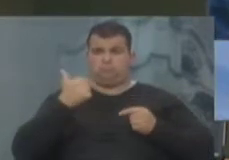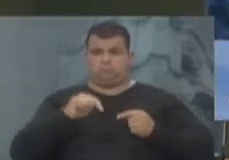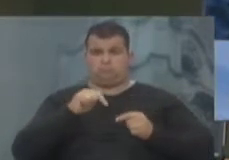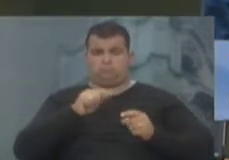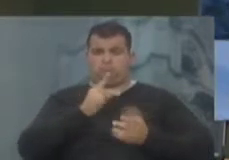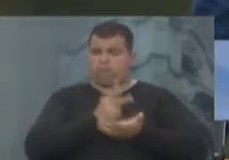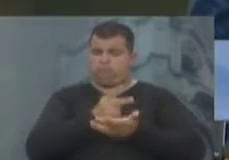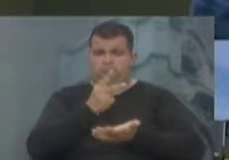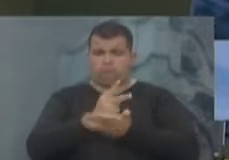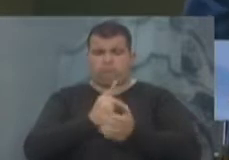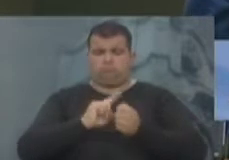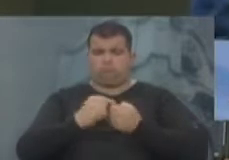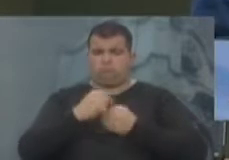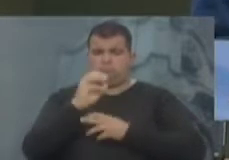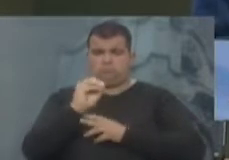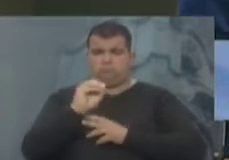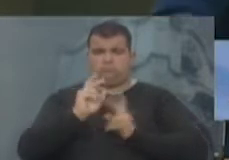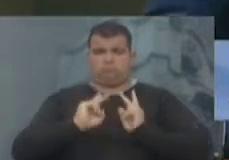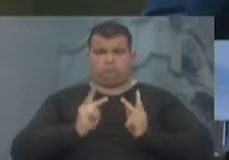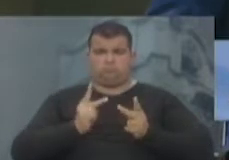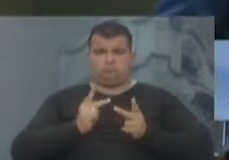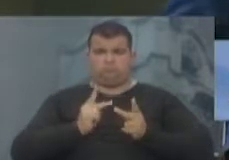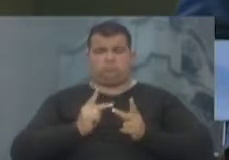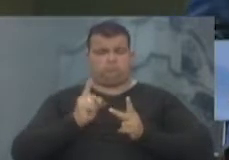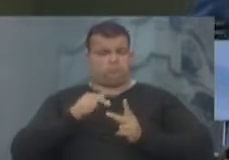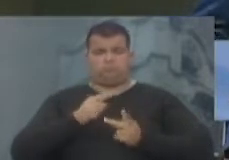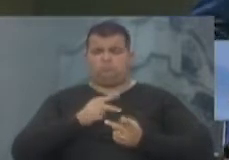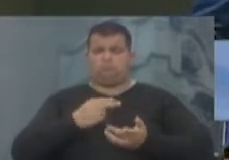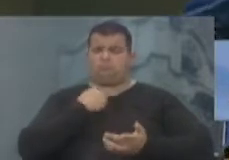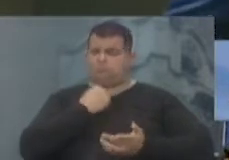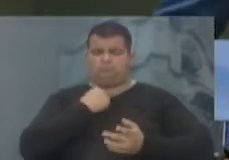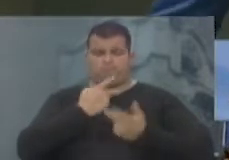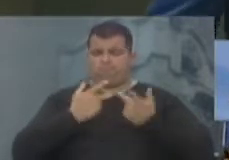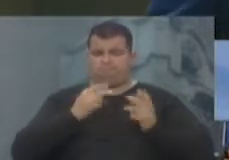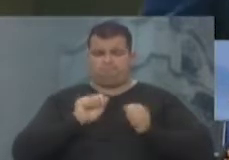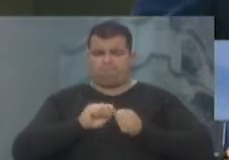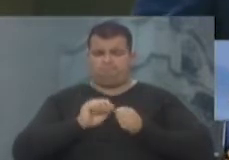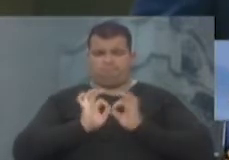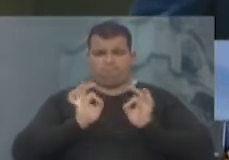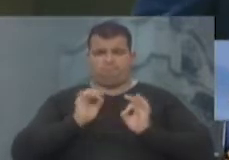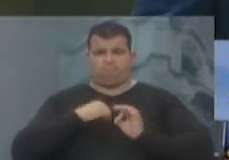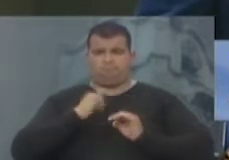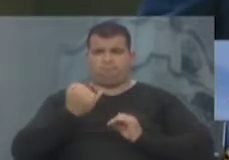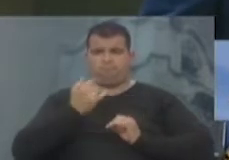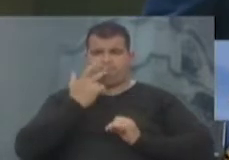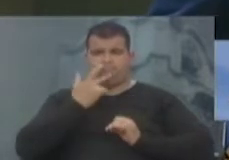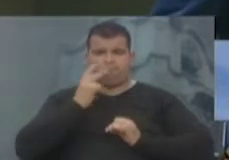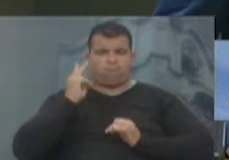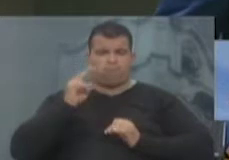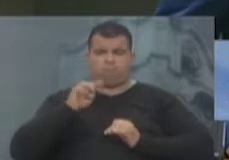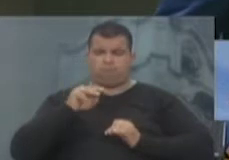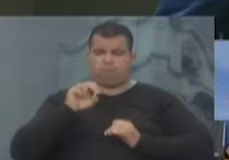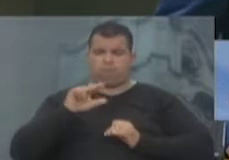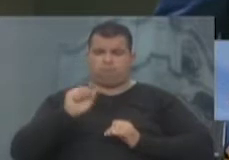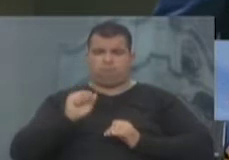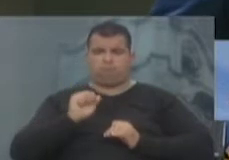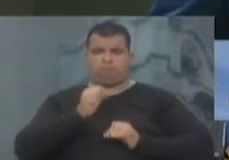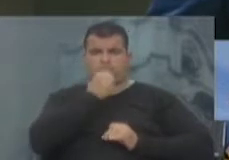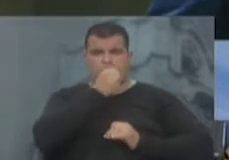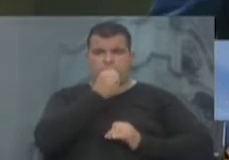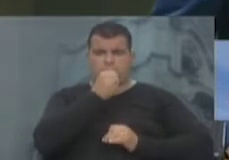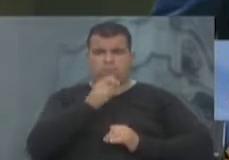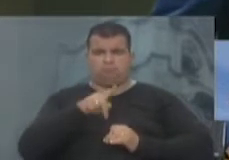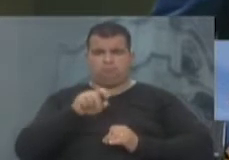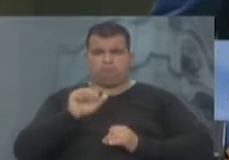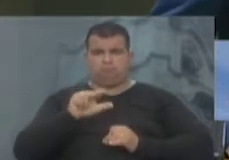Porto Alegre para que ela continue aí como não pode estão. E aí eu aproveito a fala da vereadora Mônica, quando ela trouxe o que o jornalista Paulo